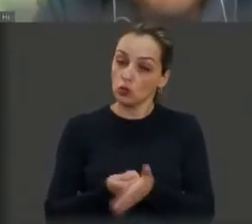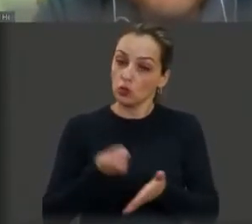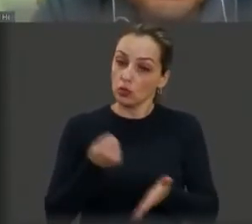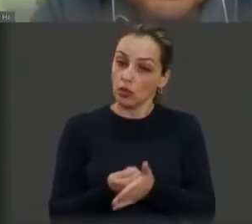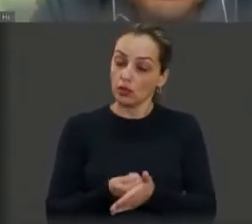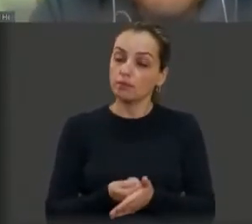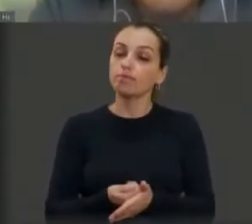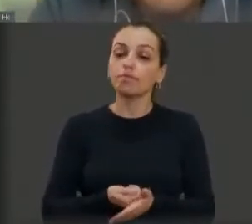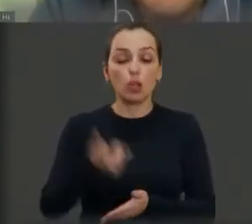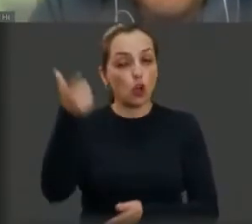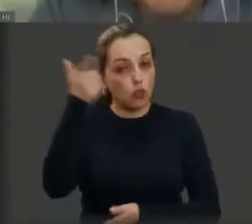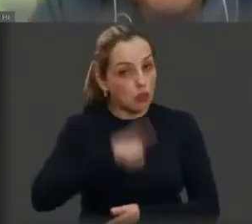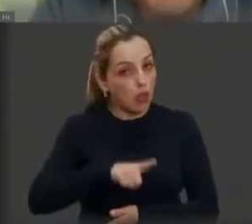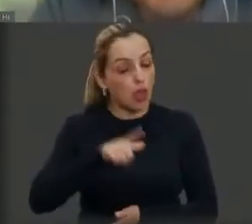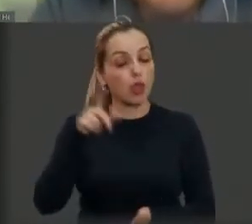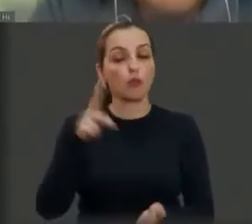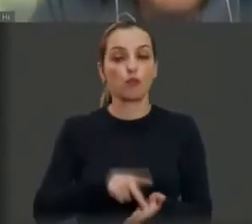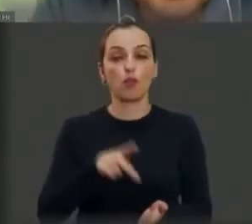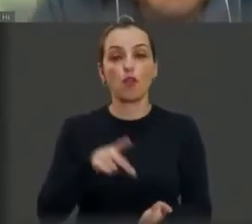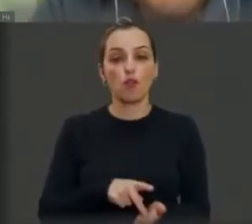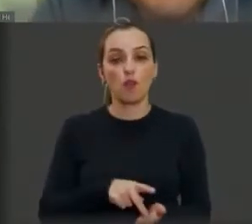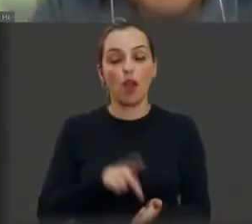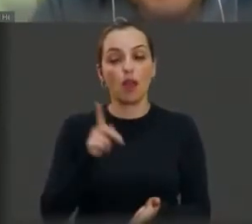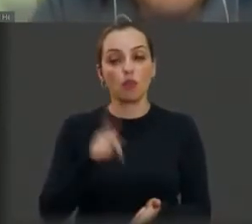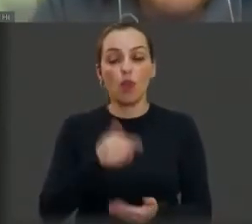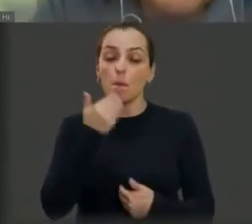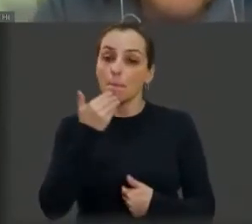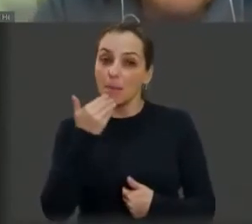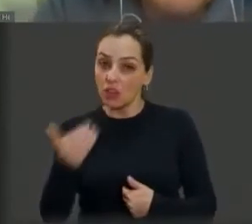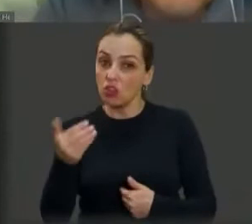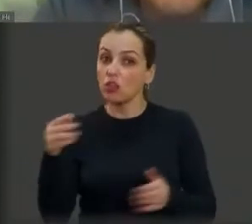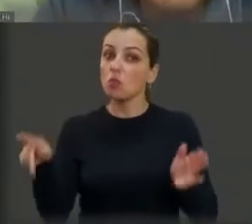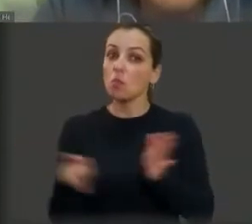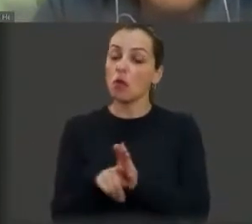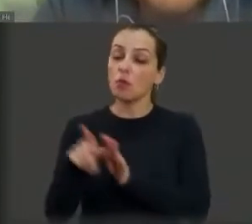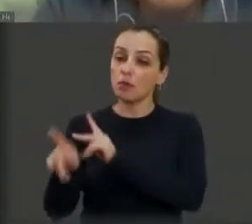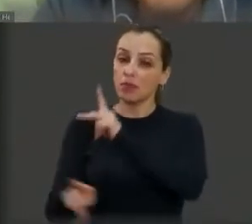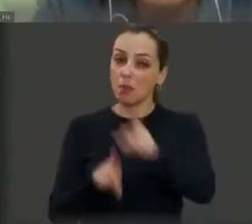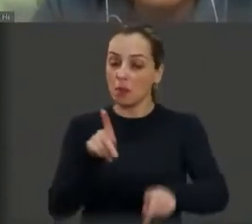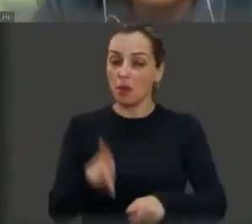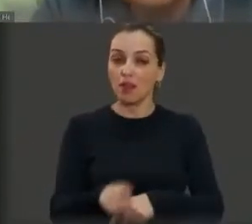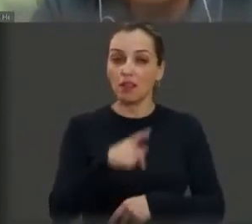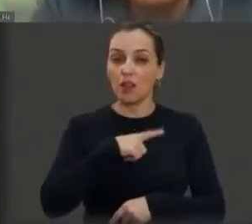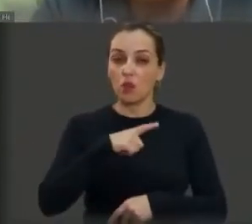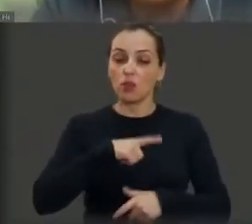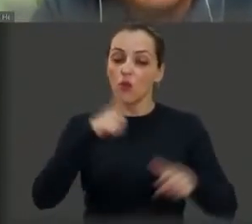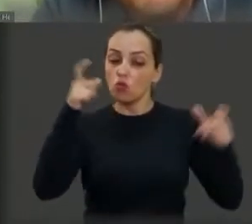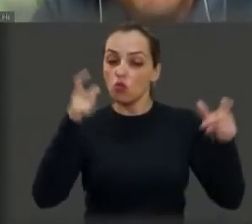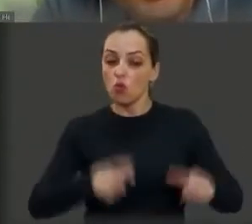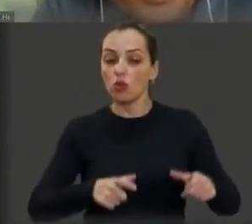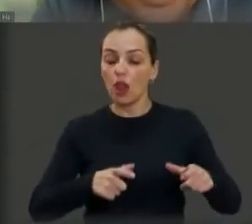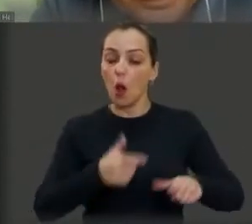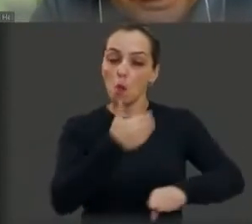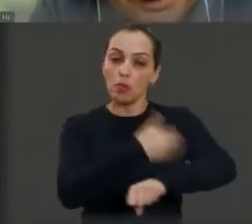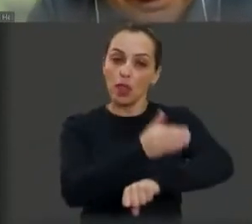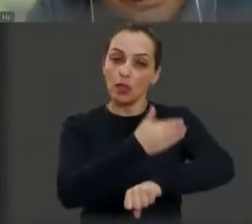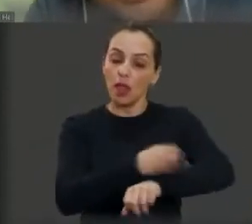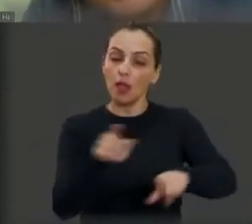saia do papel, essa demanda que a população tenha um local de ponta para treinamento e lazer.